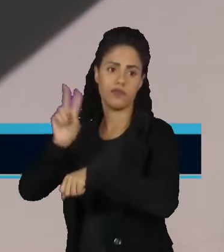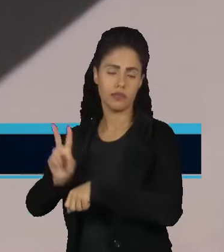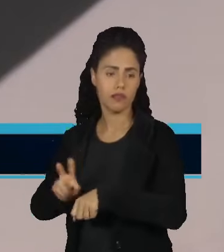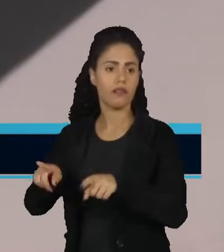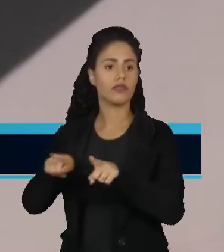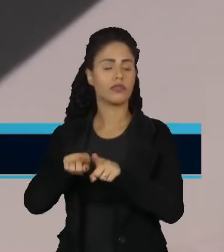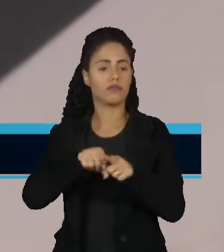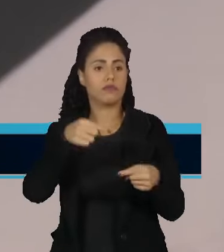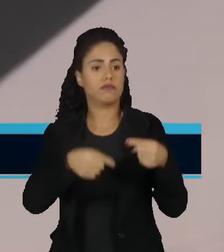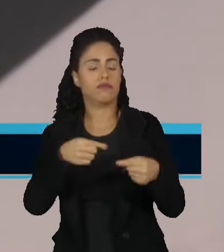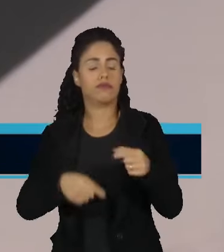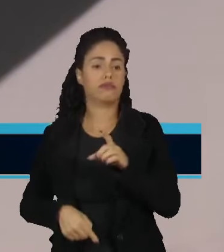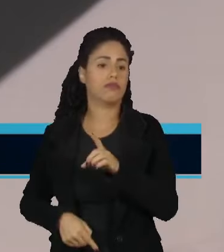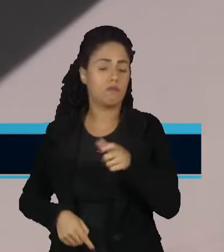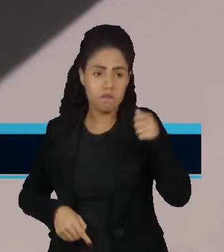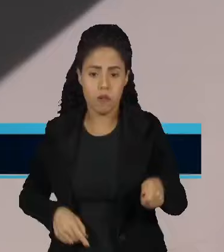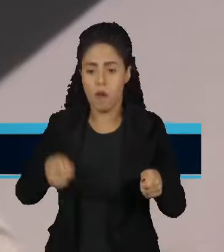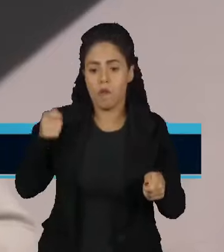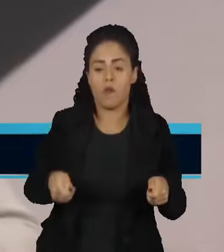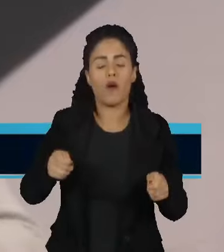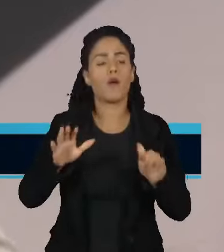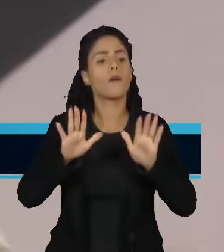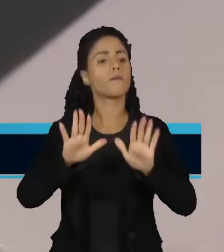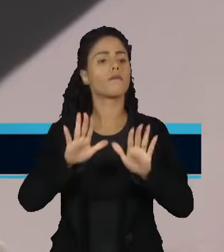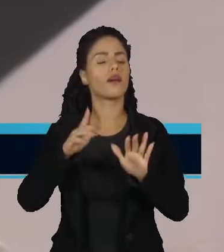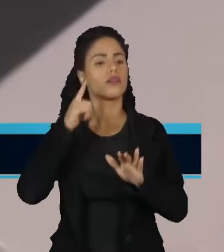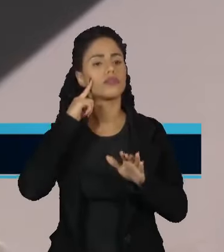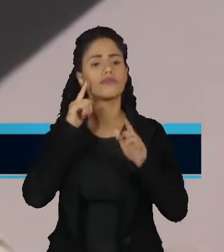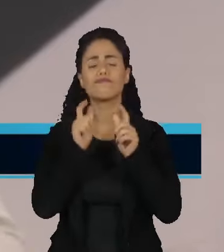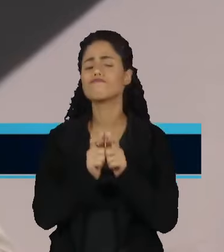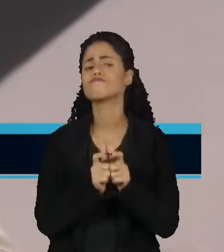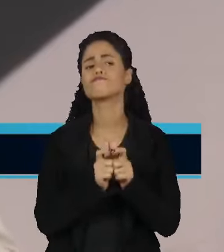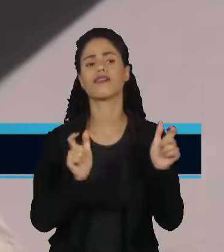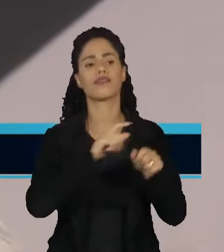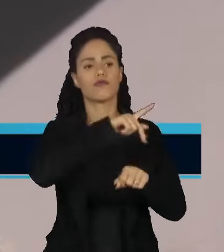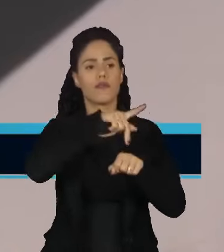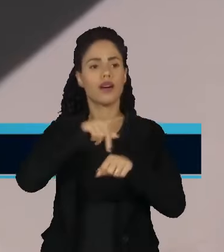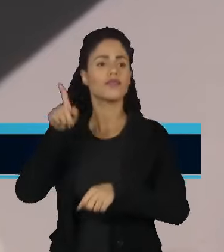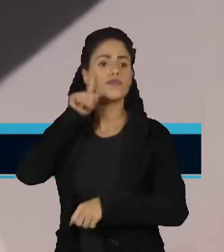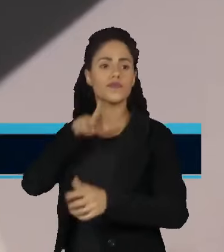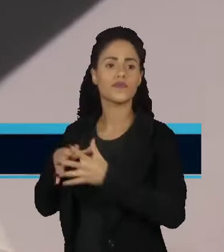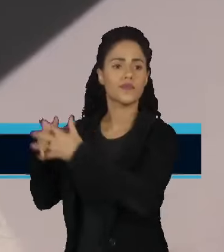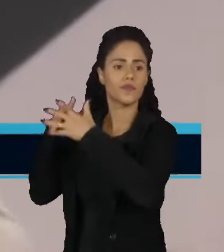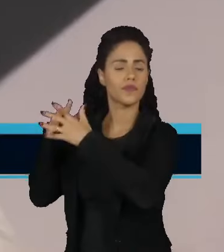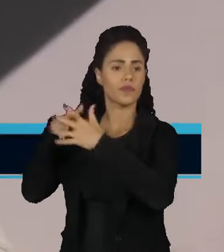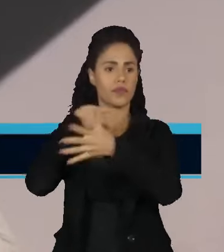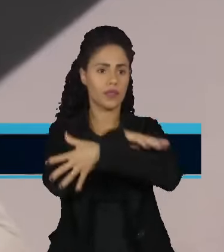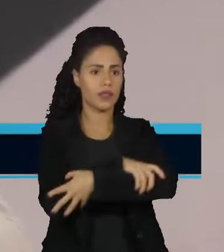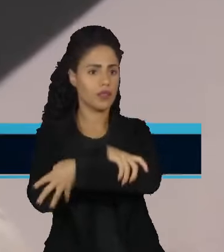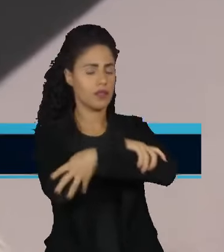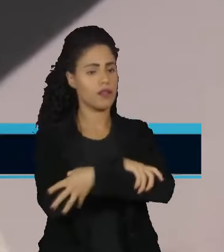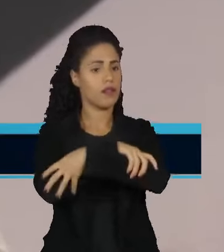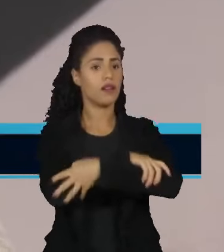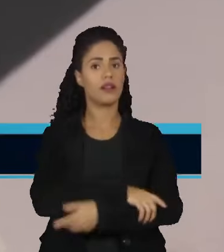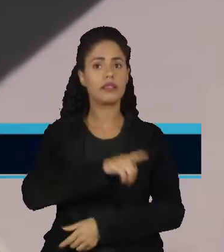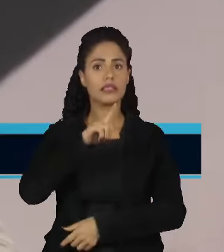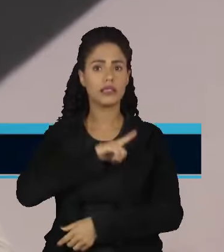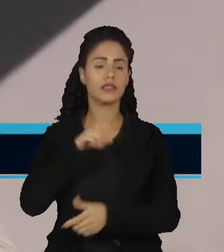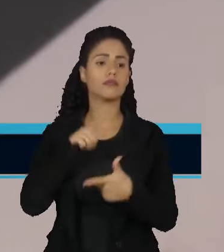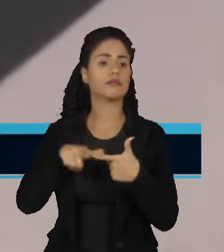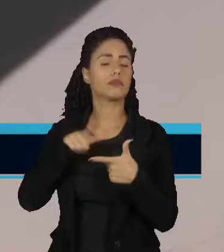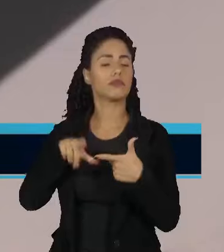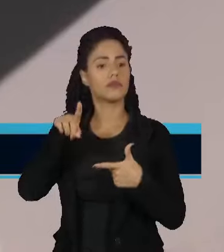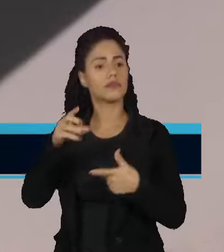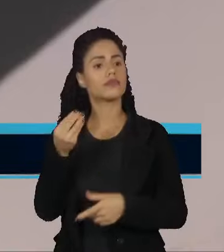políticas extremadas e é um problema que muitos países, Estados Unidos, União Europeia, têm se omiscuído para